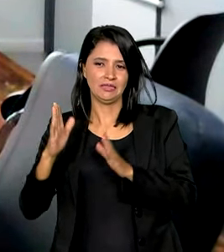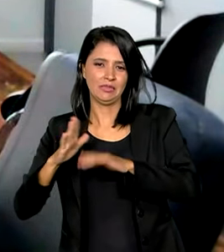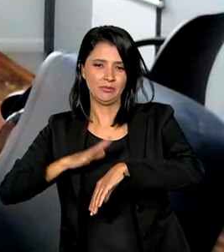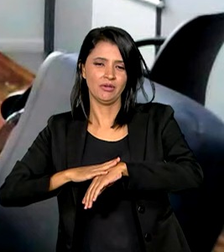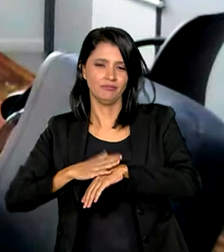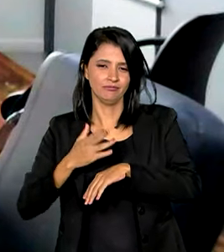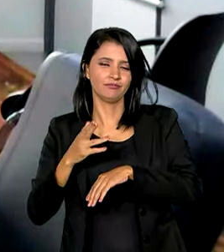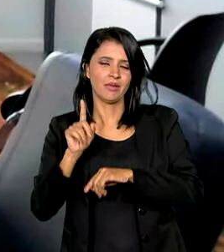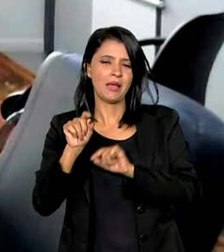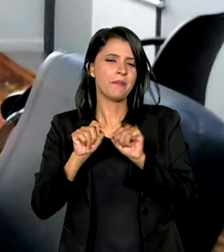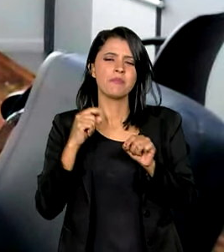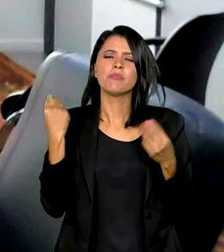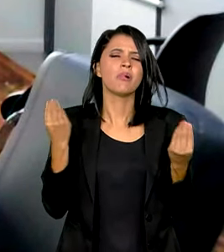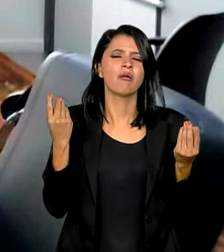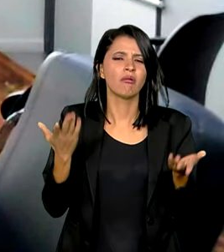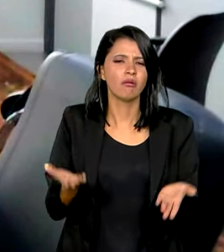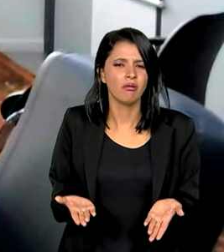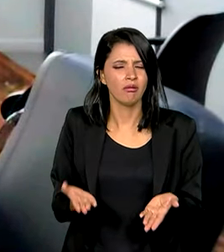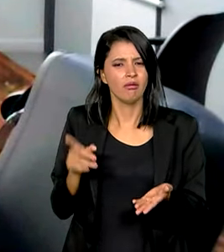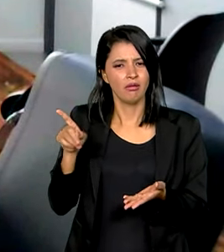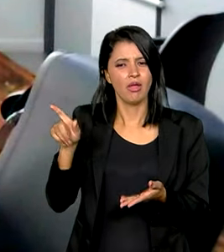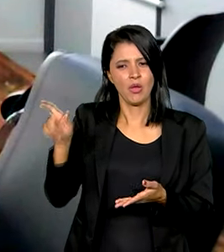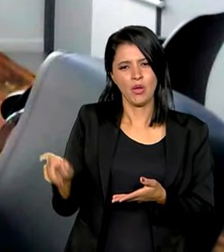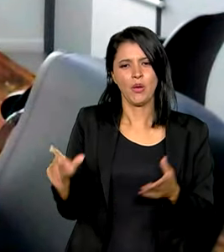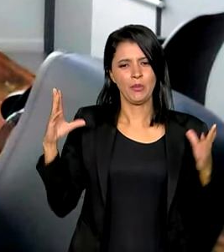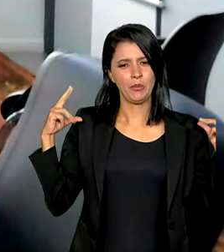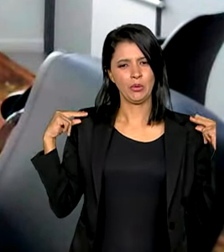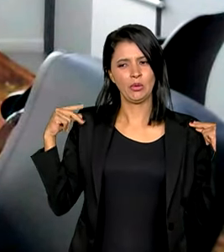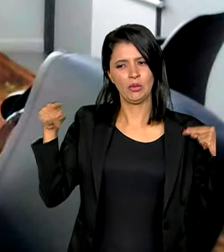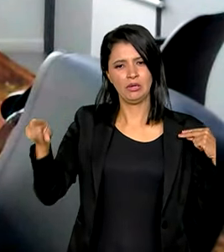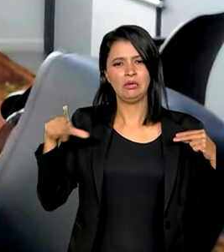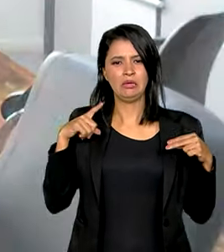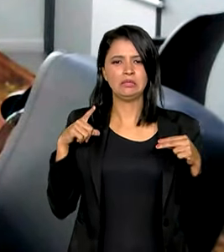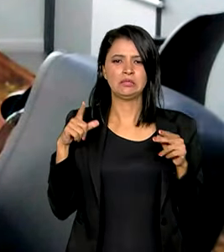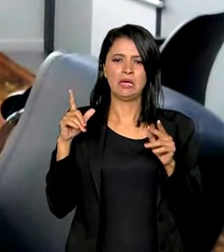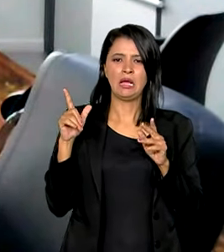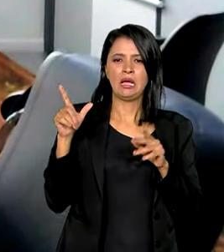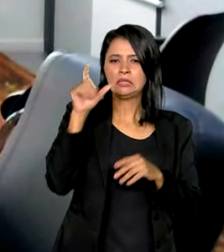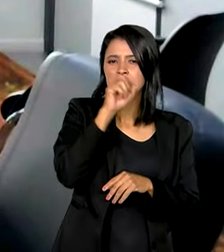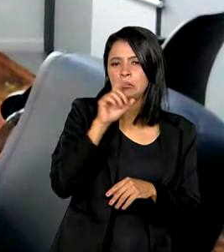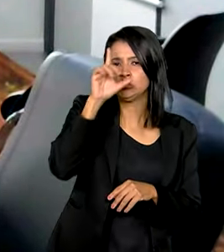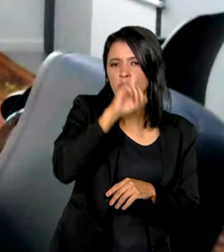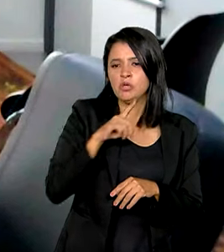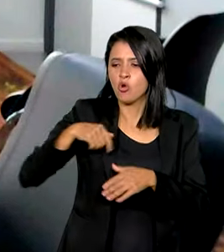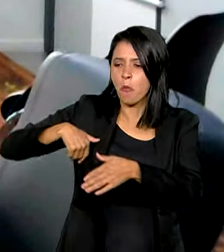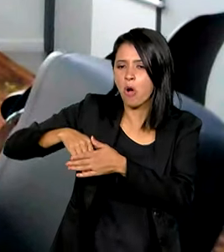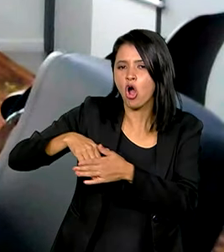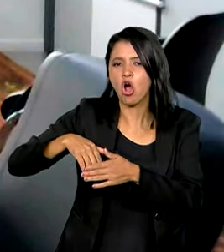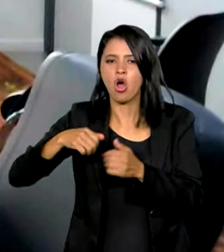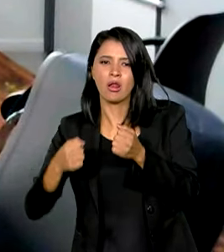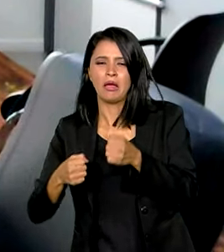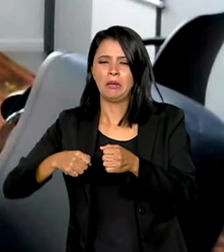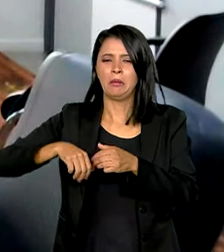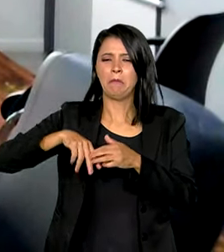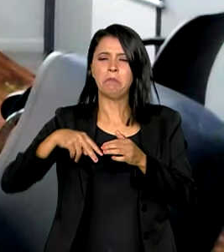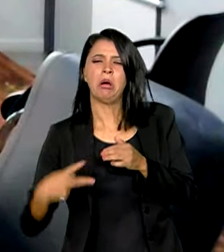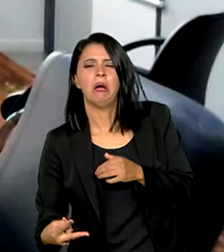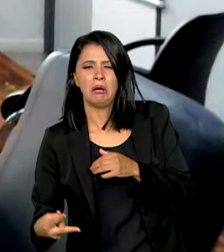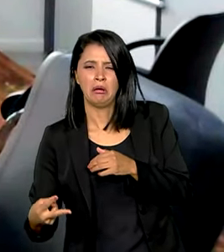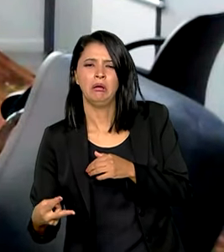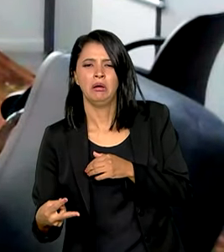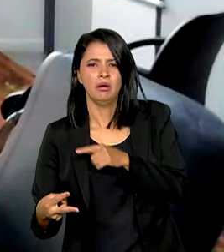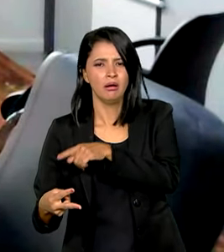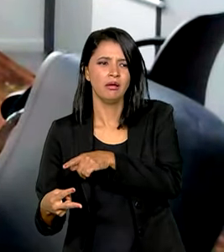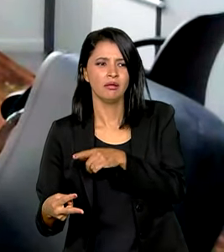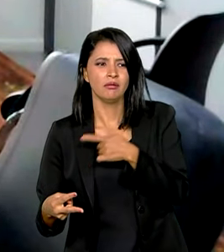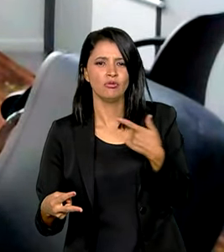de auxílio-doença. Serve para quê? Aquele motorista que está no final de semana ali, joga a bola, é muito comum, se machuca. Ele